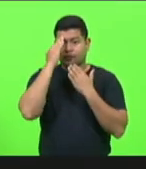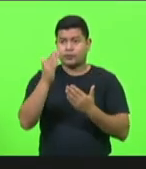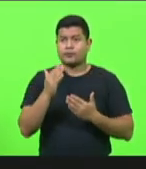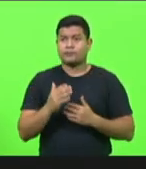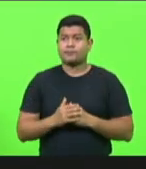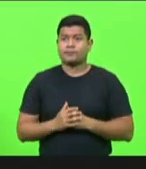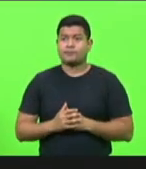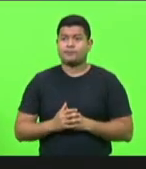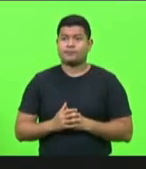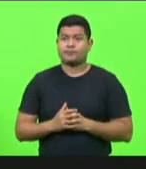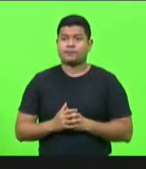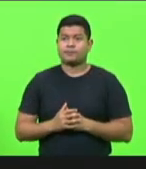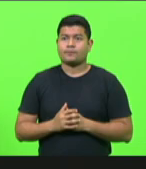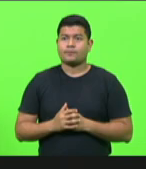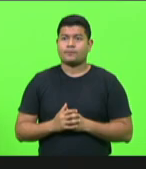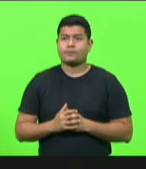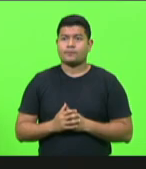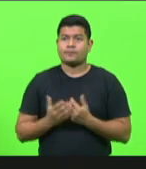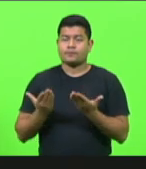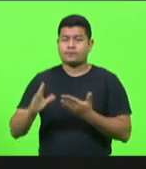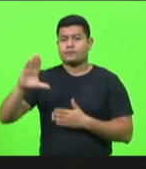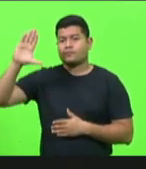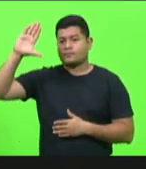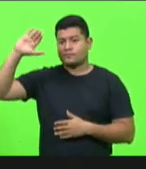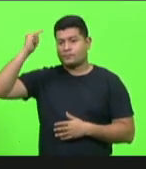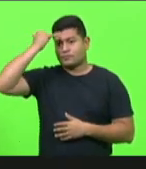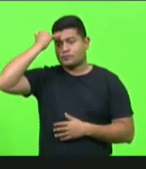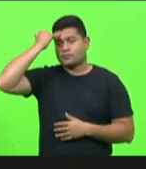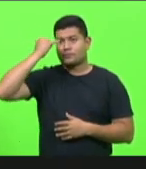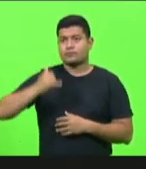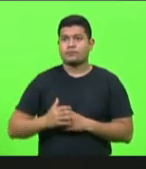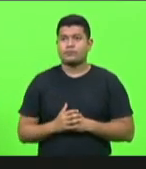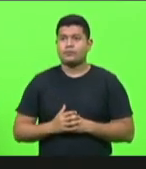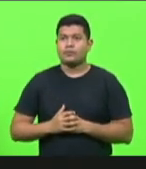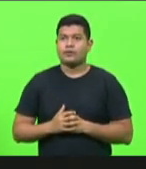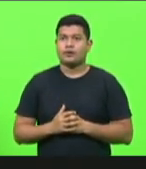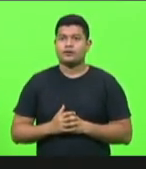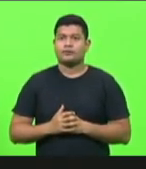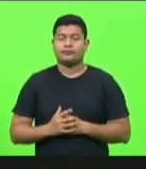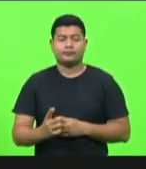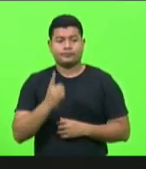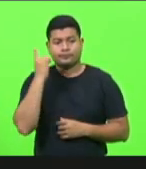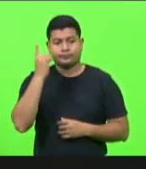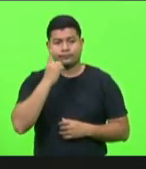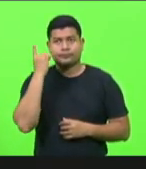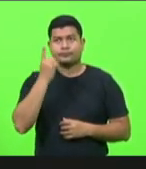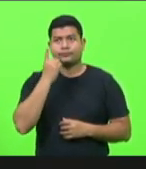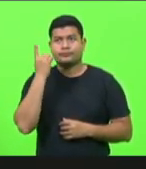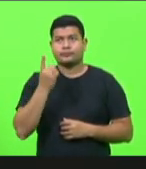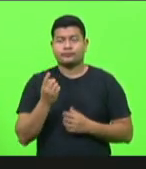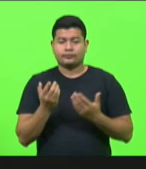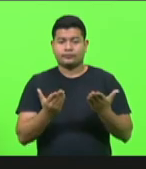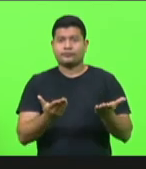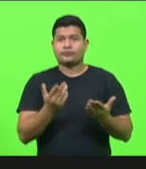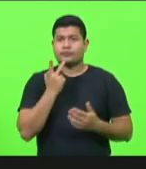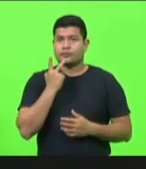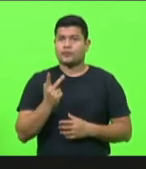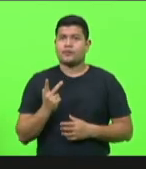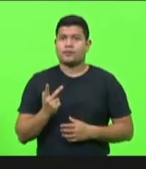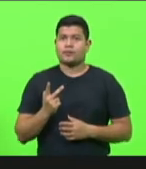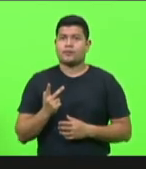concede uma parte? Deputado Jair Milano. Claro. Deputado, veja a vossa excelência que